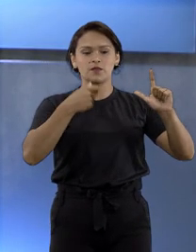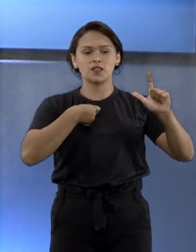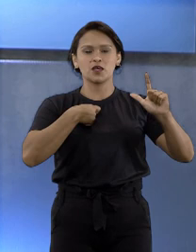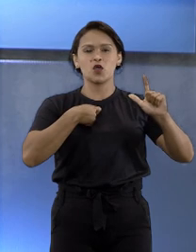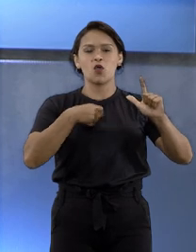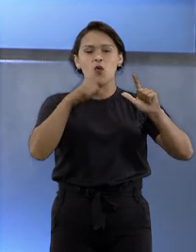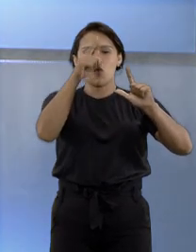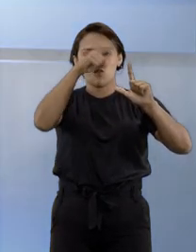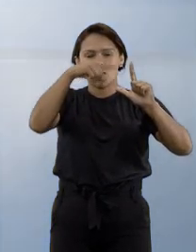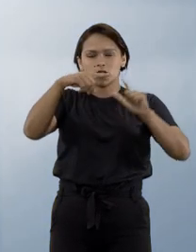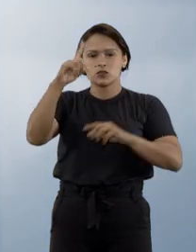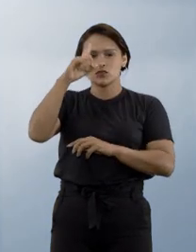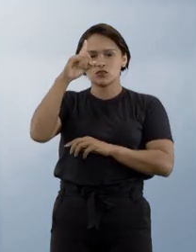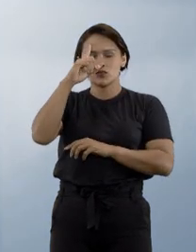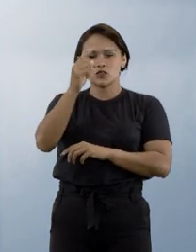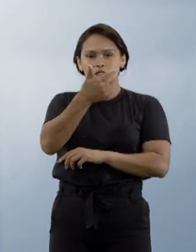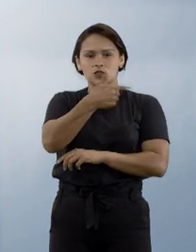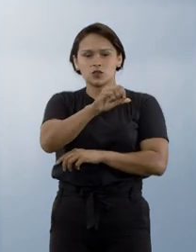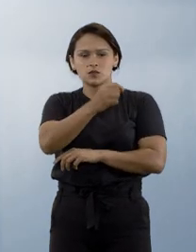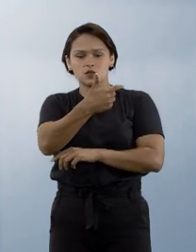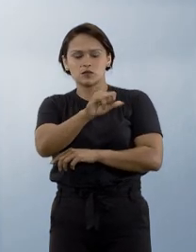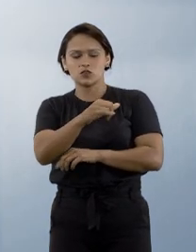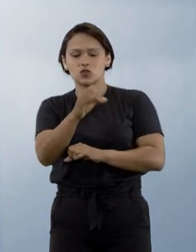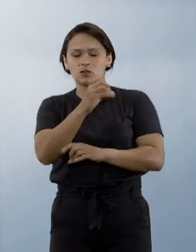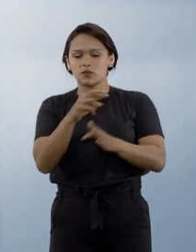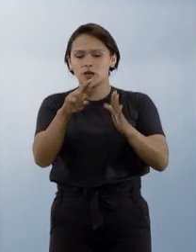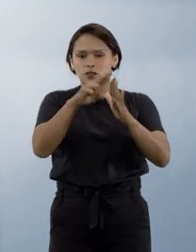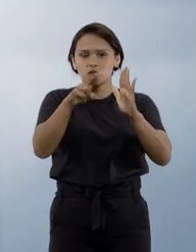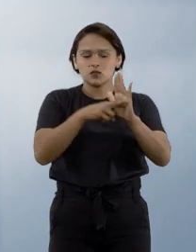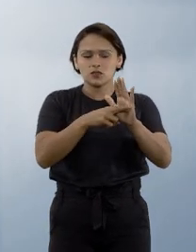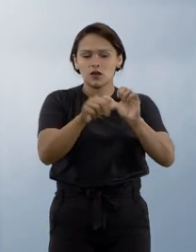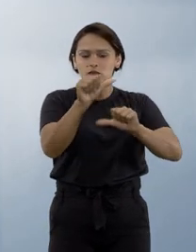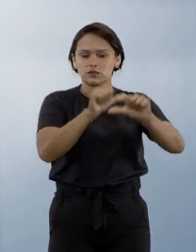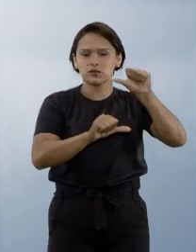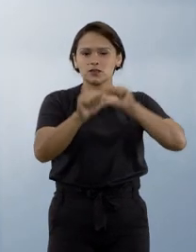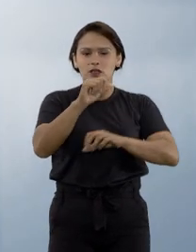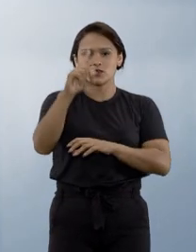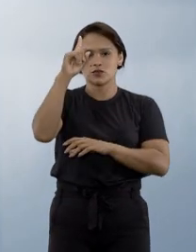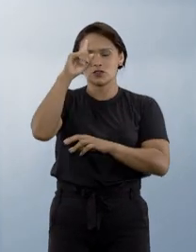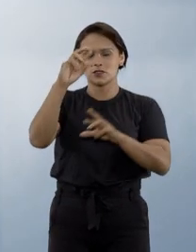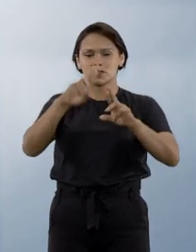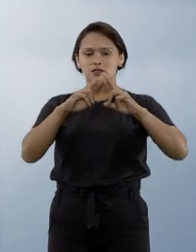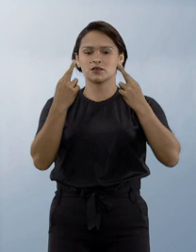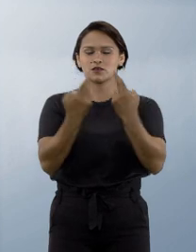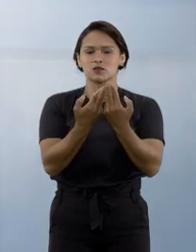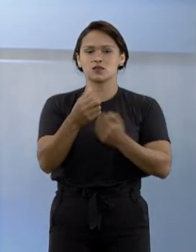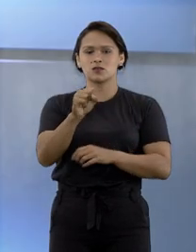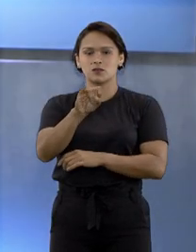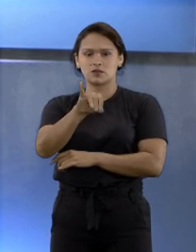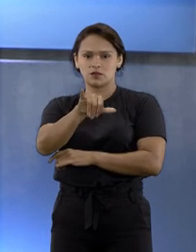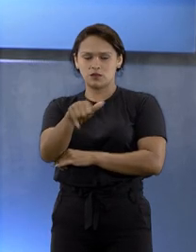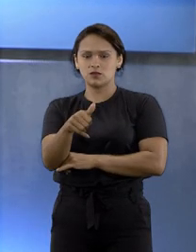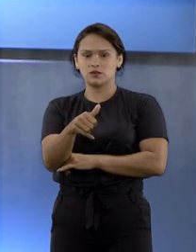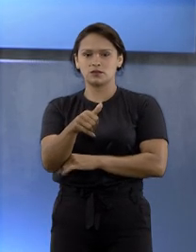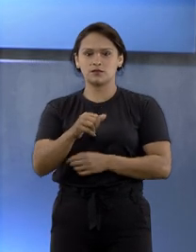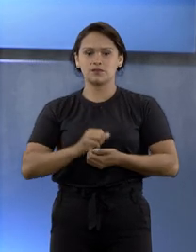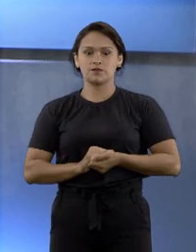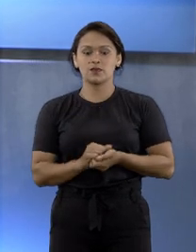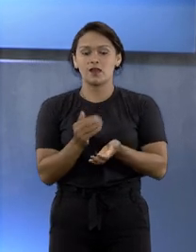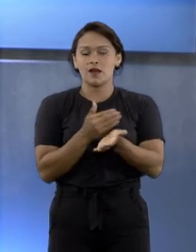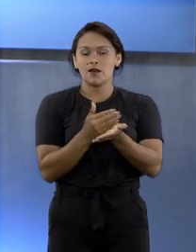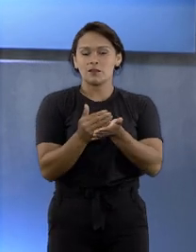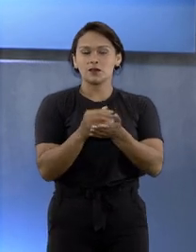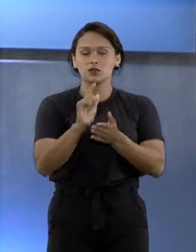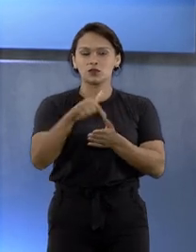calendário 2021, resolução altera dias das sessões de julgamento das turmas do STJ. A